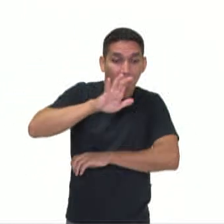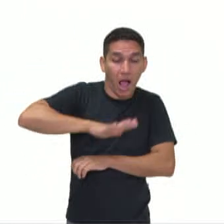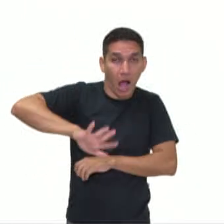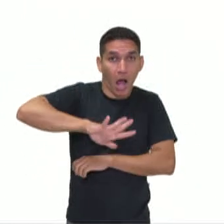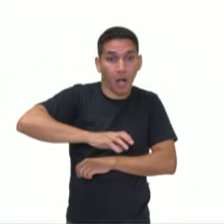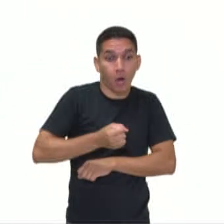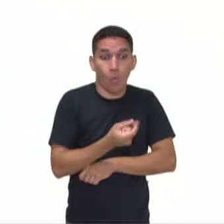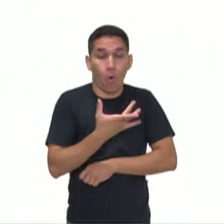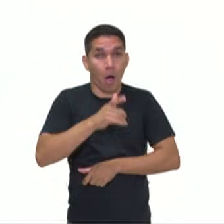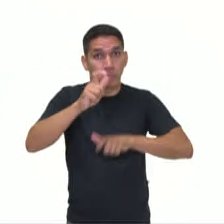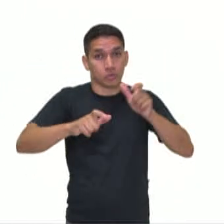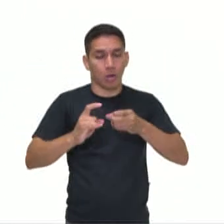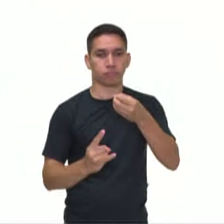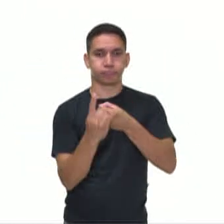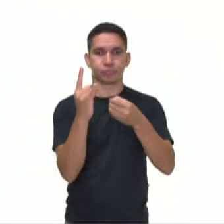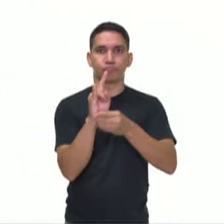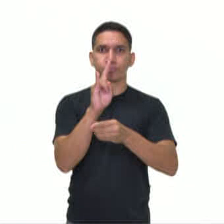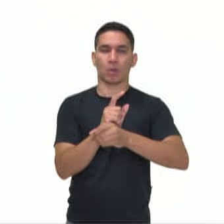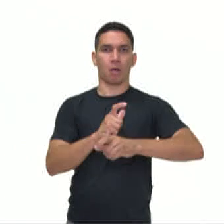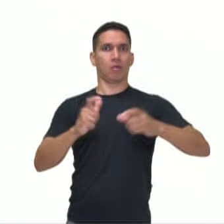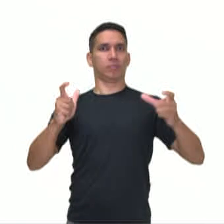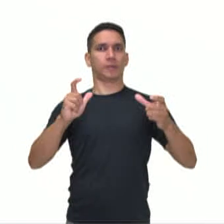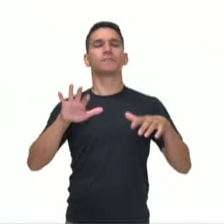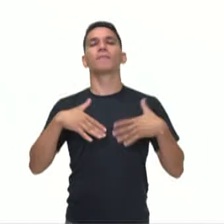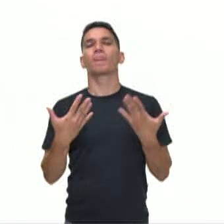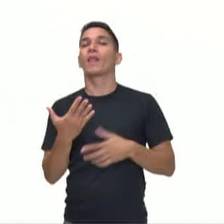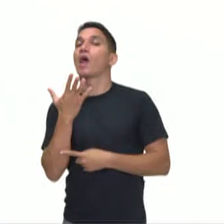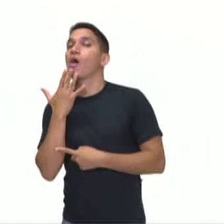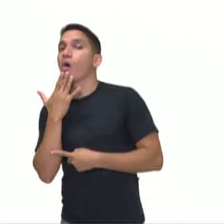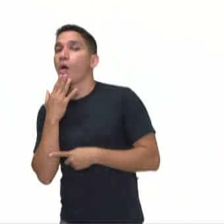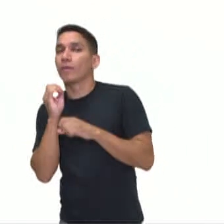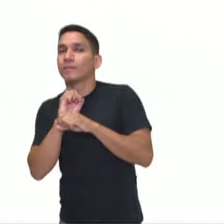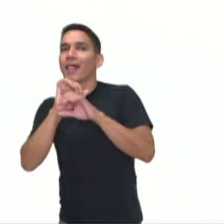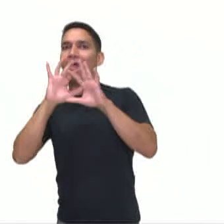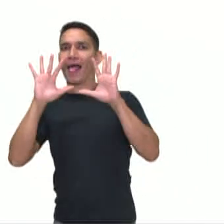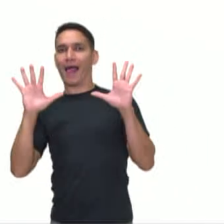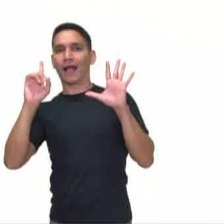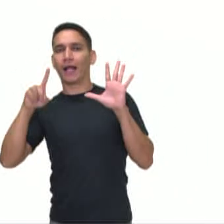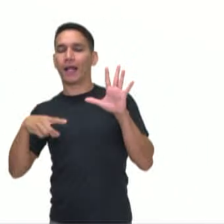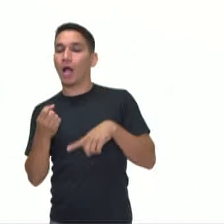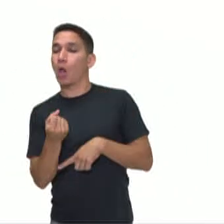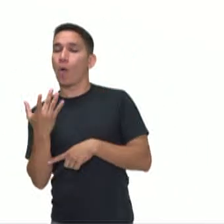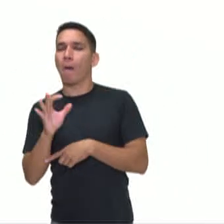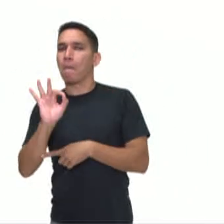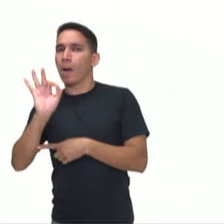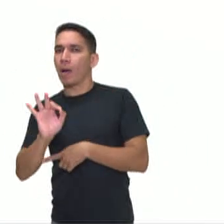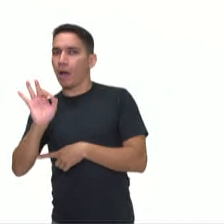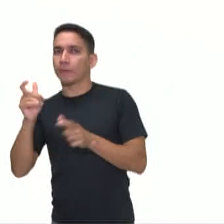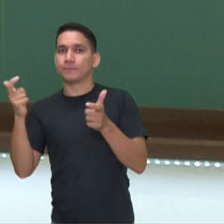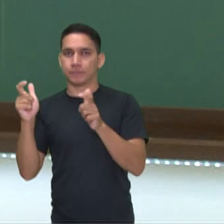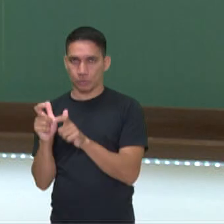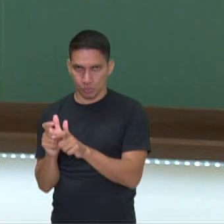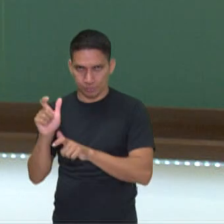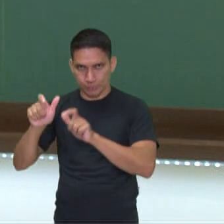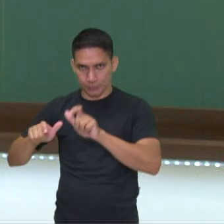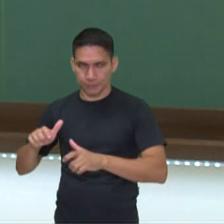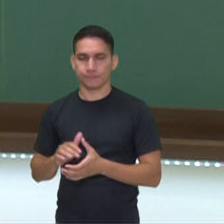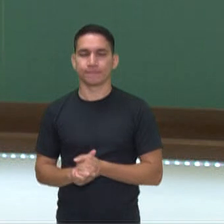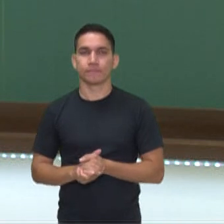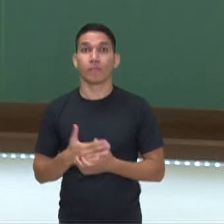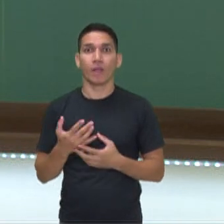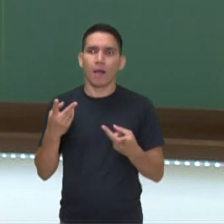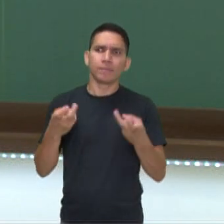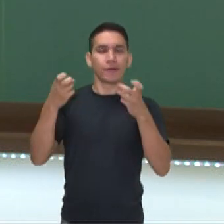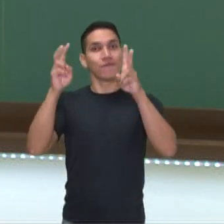uma taxa de urbanização maior e as cores mais claras representando áreas com uma taxa de urbanização menor. E aí você consegue